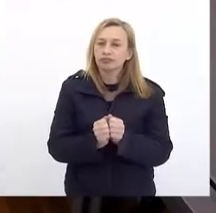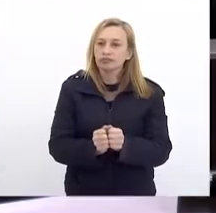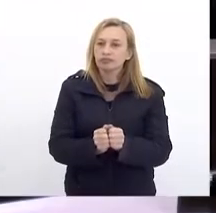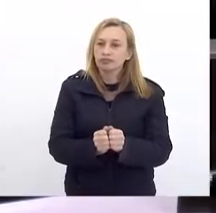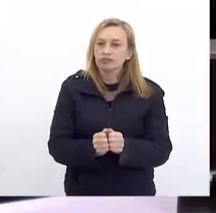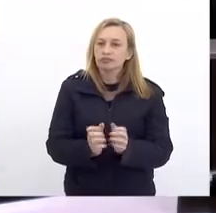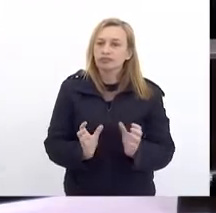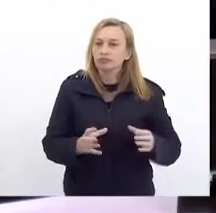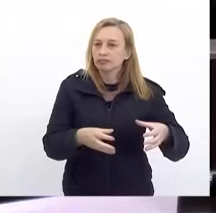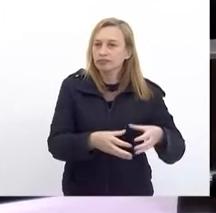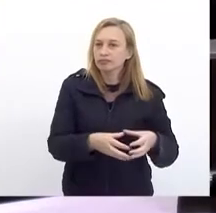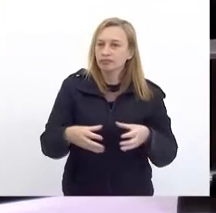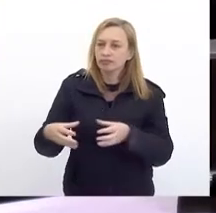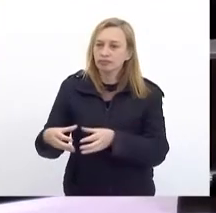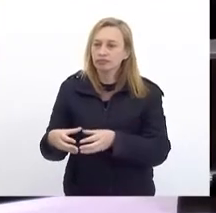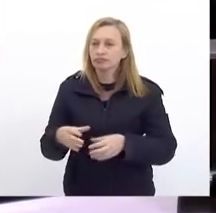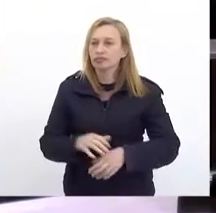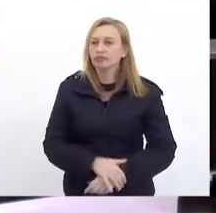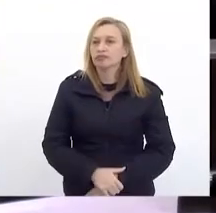senhores Deputados